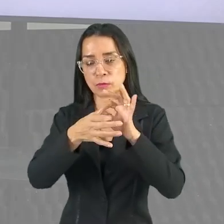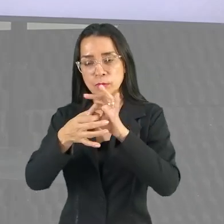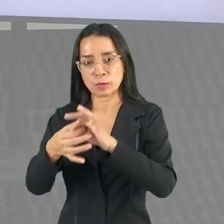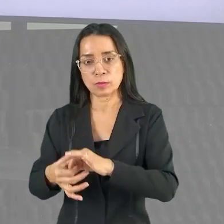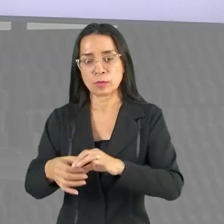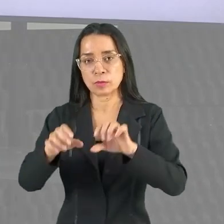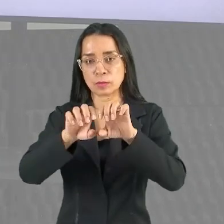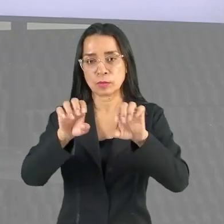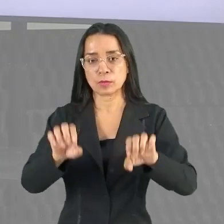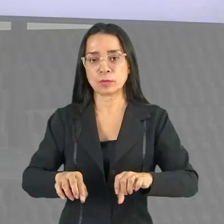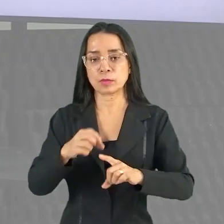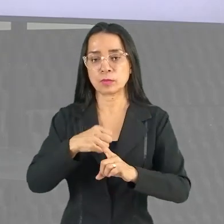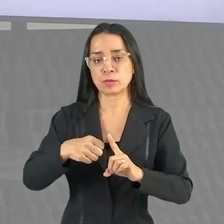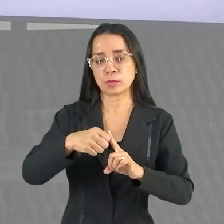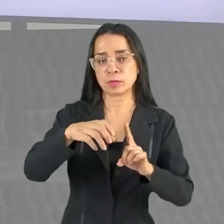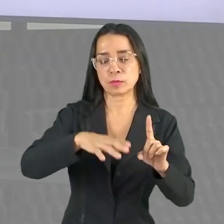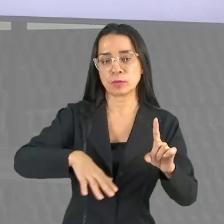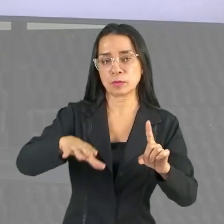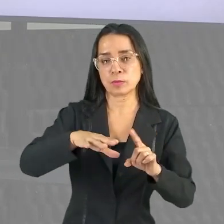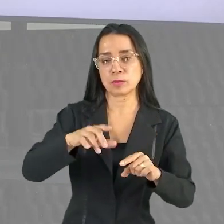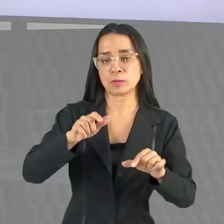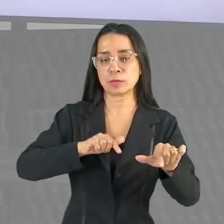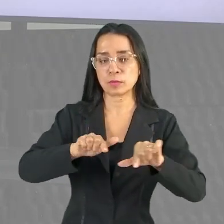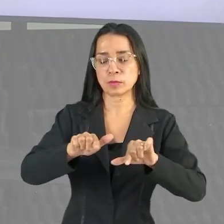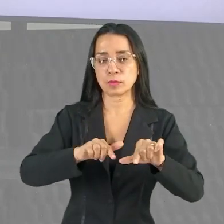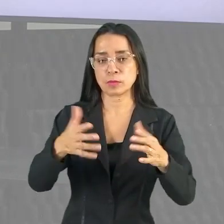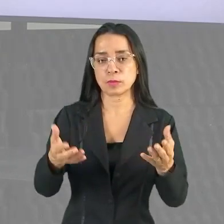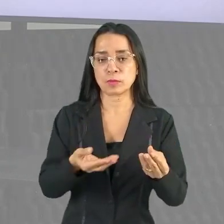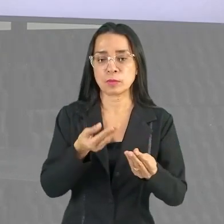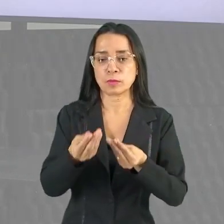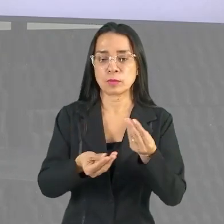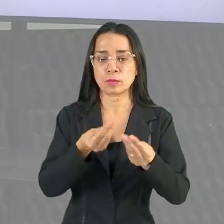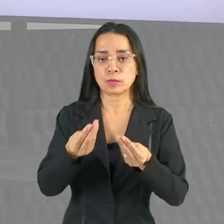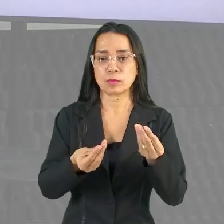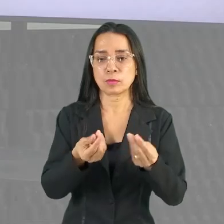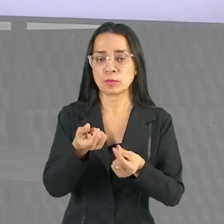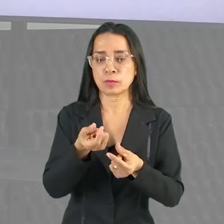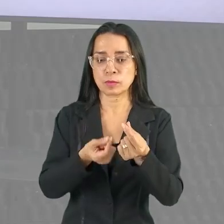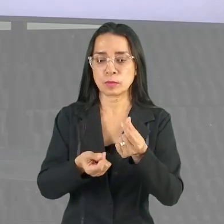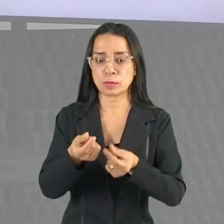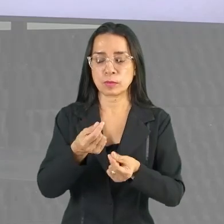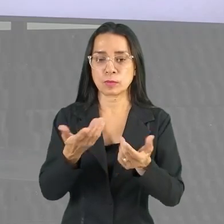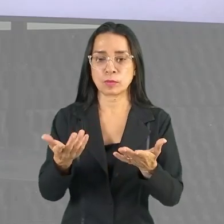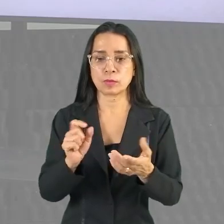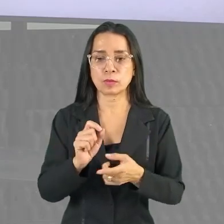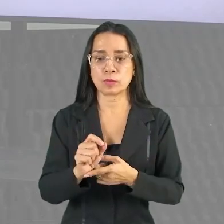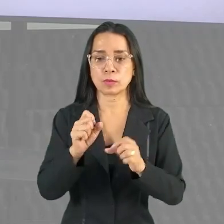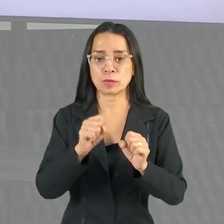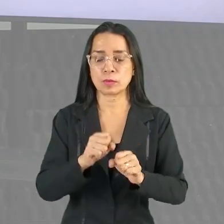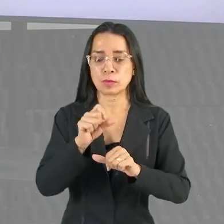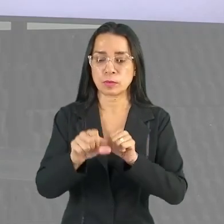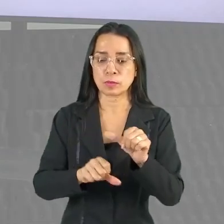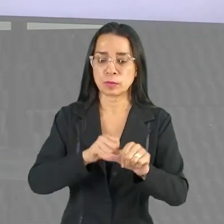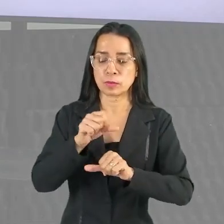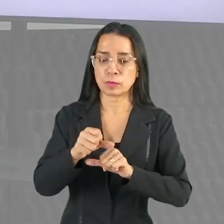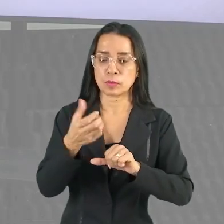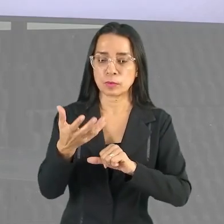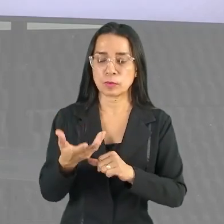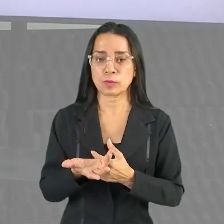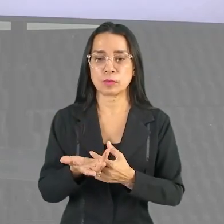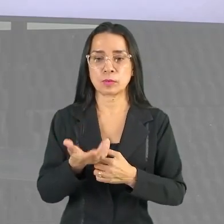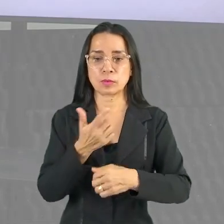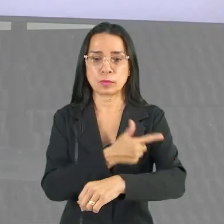sua estrutura social, do seu emprego, das suas condições financeiras, para que ele possa mudar esses hábitos.